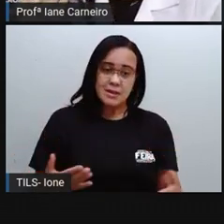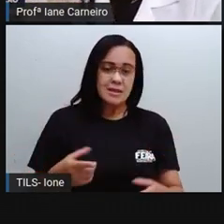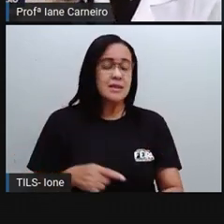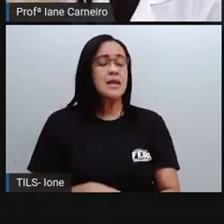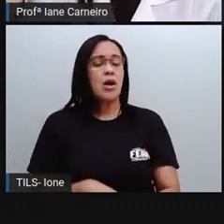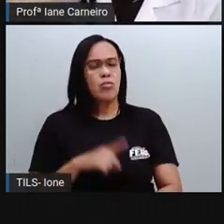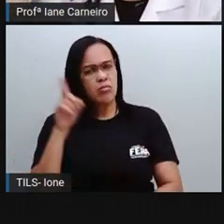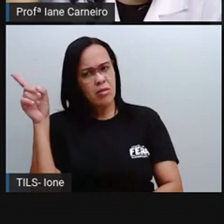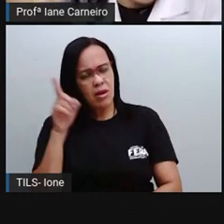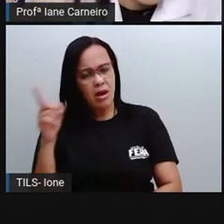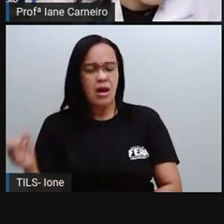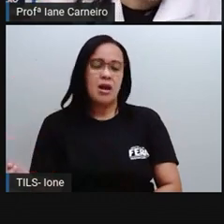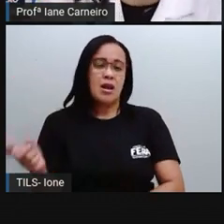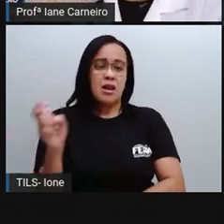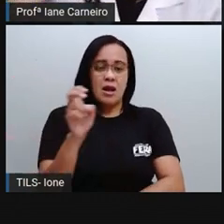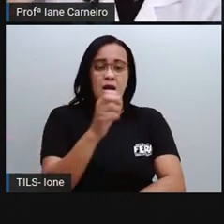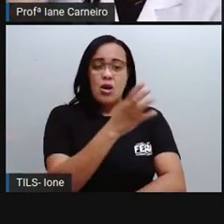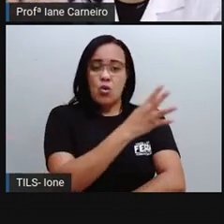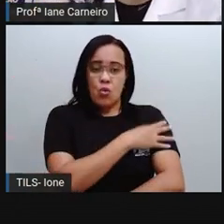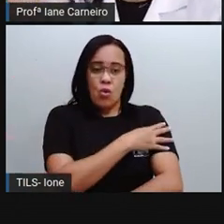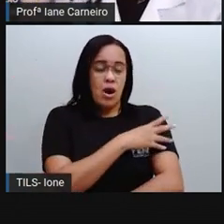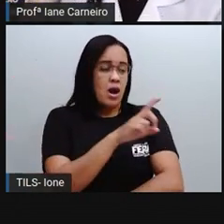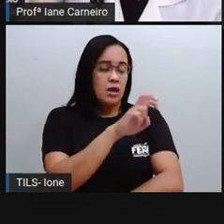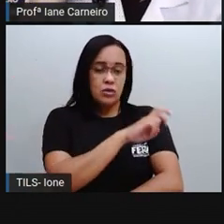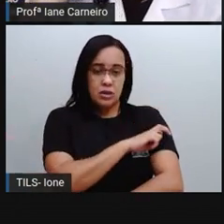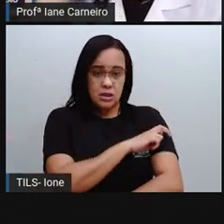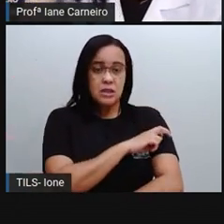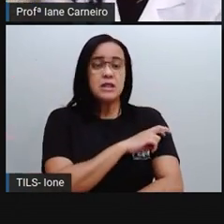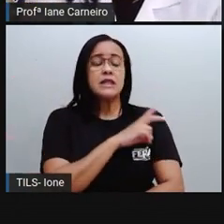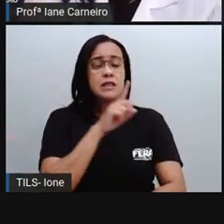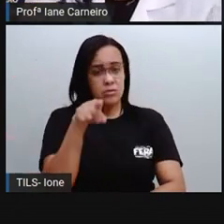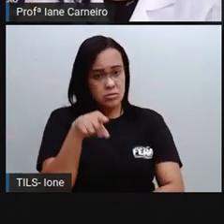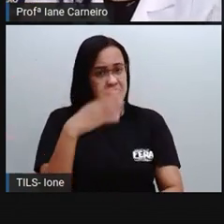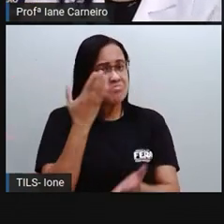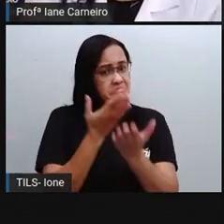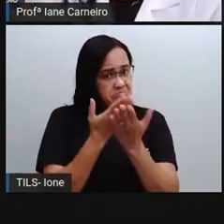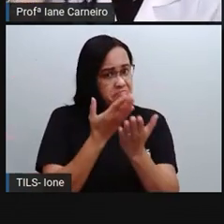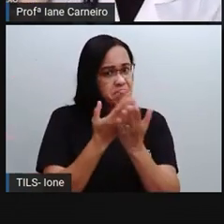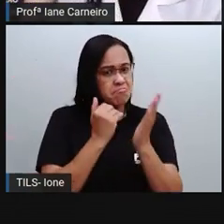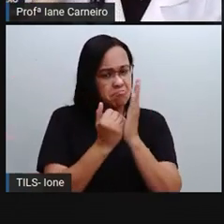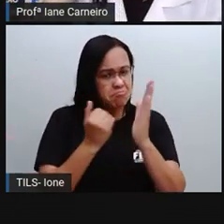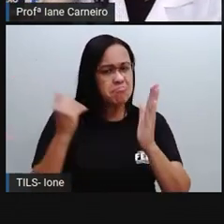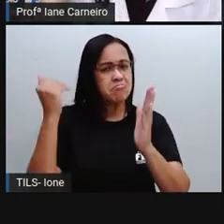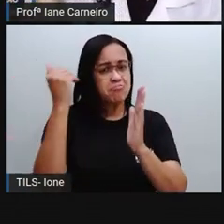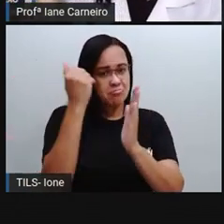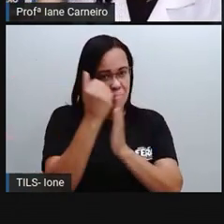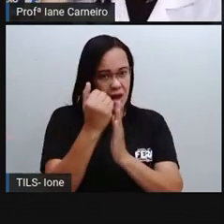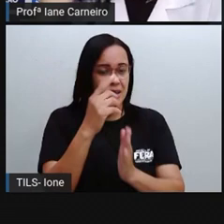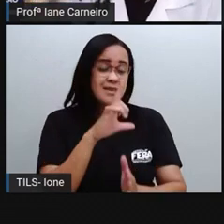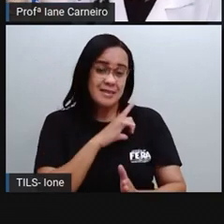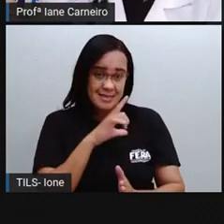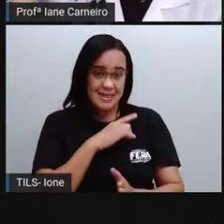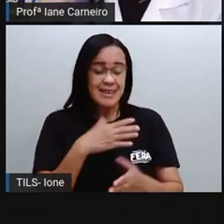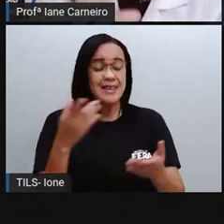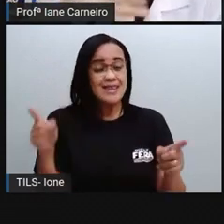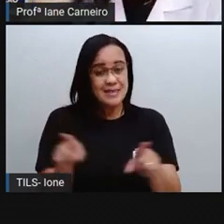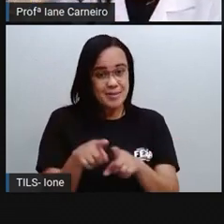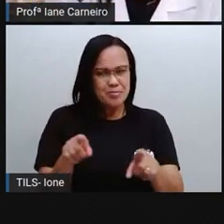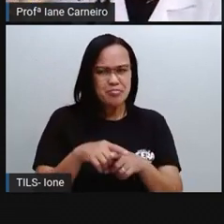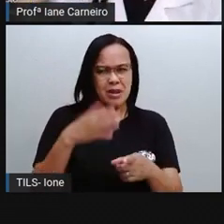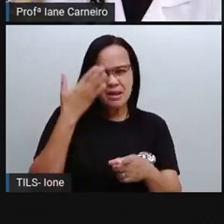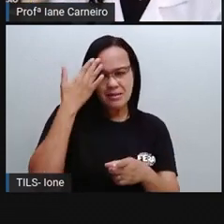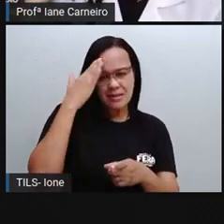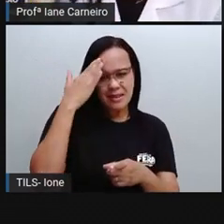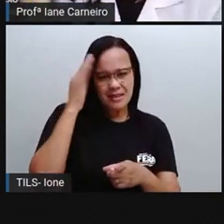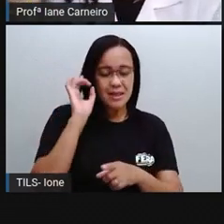vão estudar muito mais coisas sobre cada região. Vocês também vão entender como é que é feito